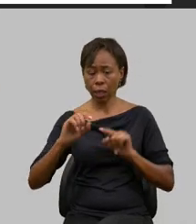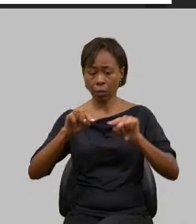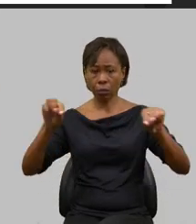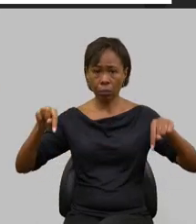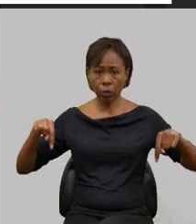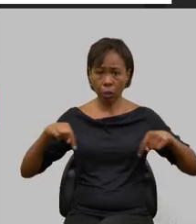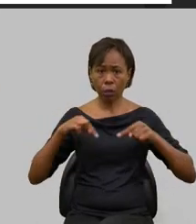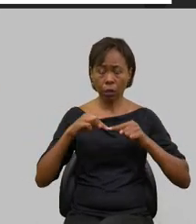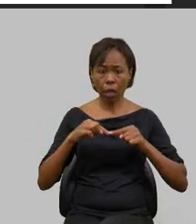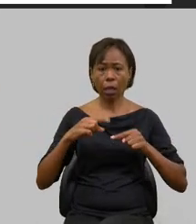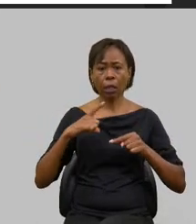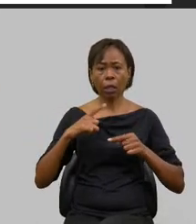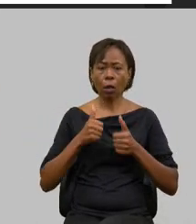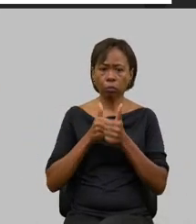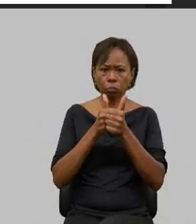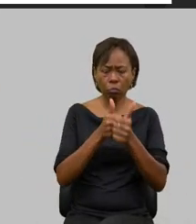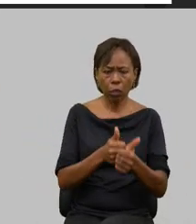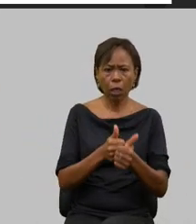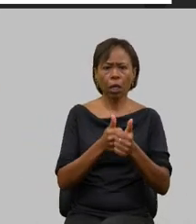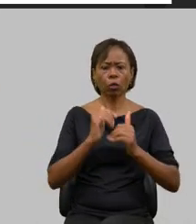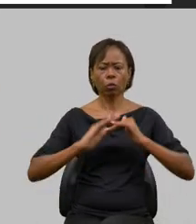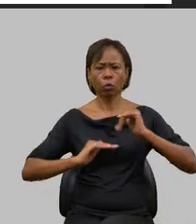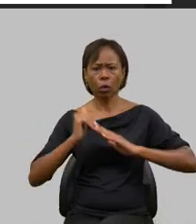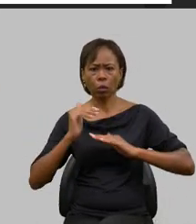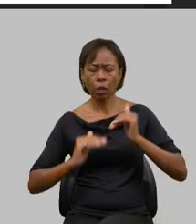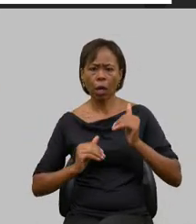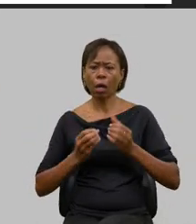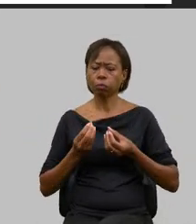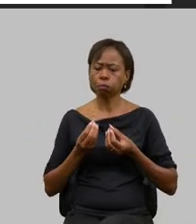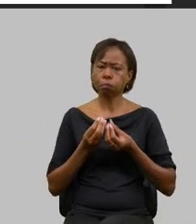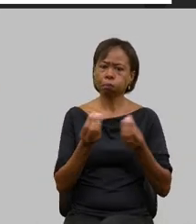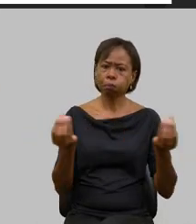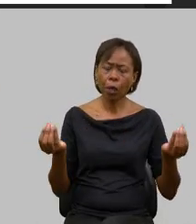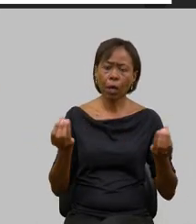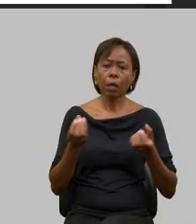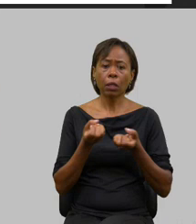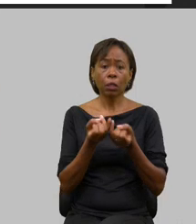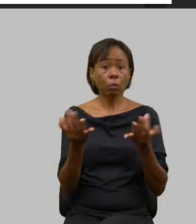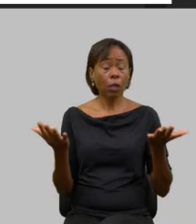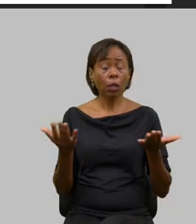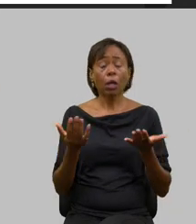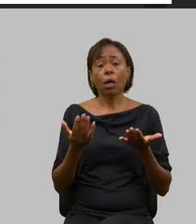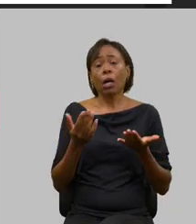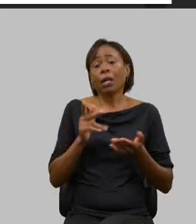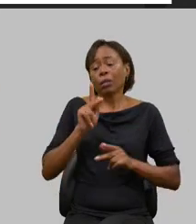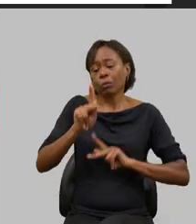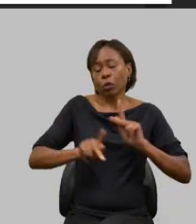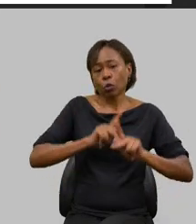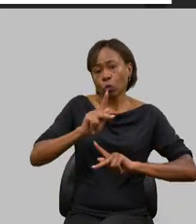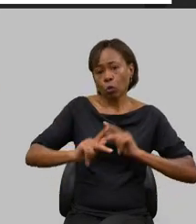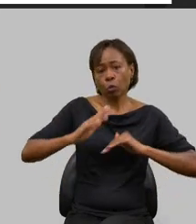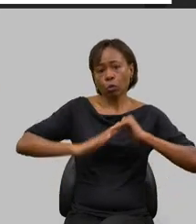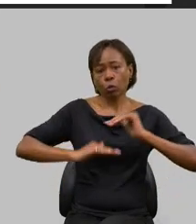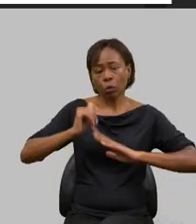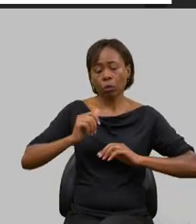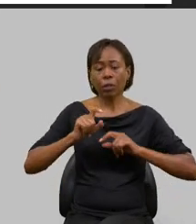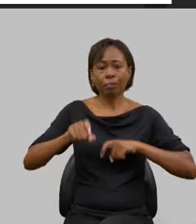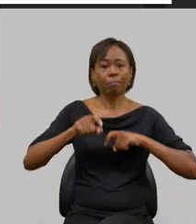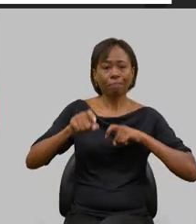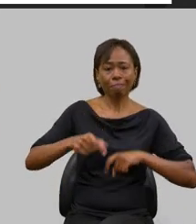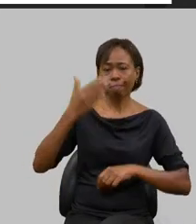fazendo entregas principalmente colocando esses produtores que estão invisíveis perante aos programas